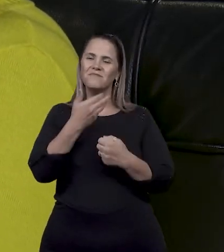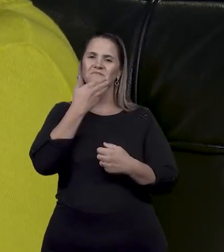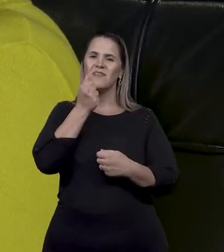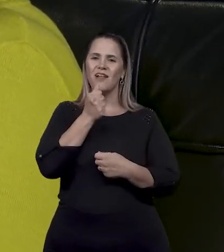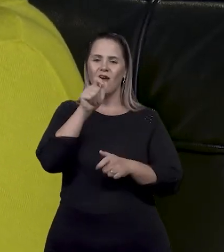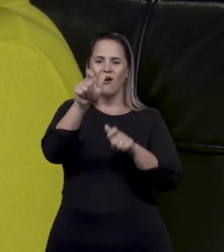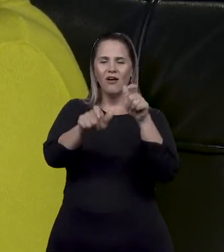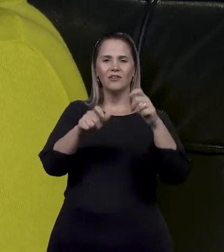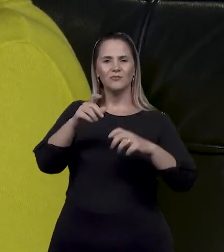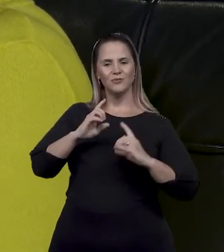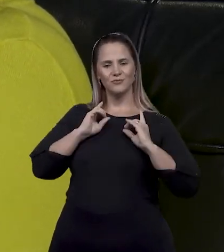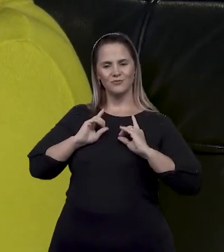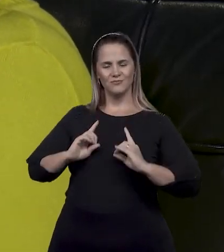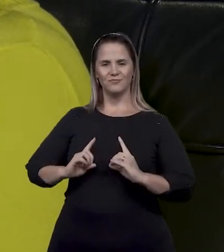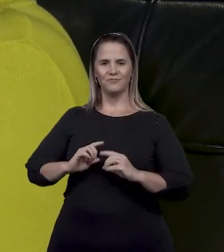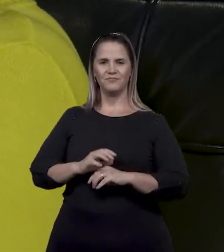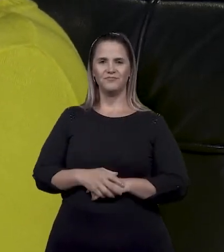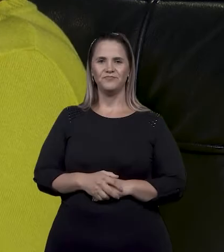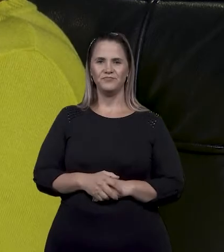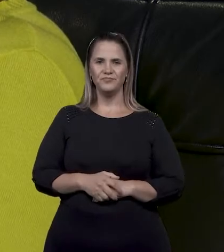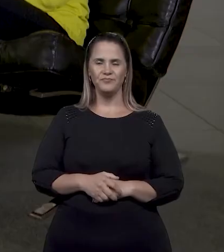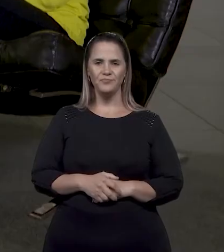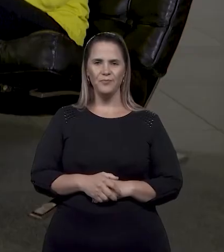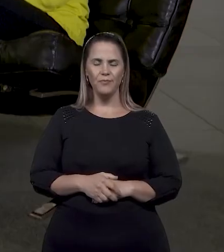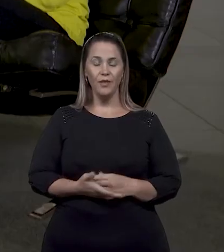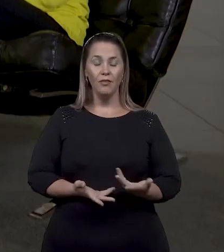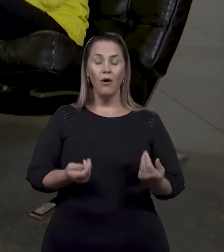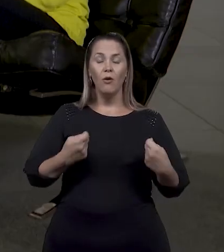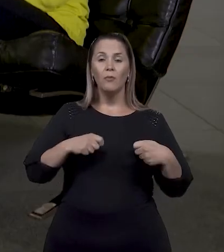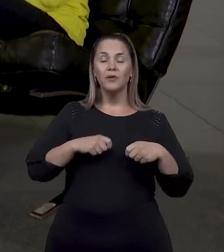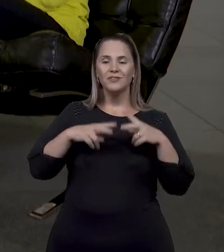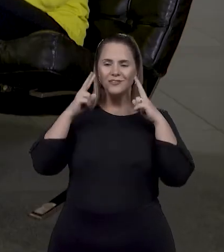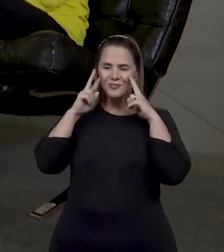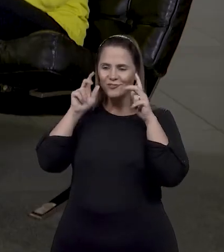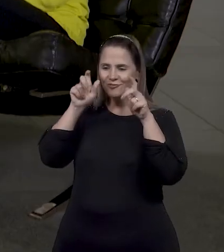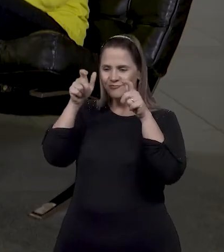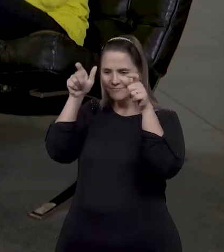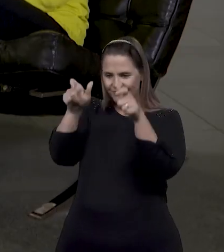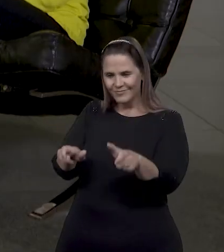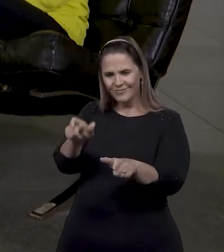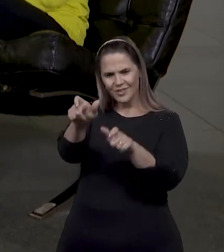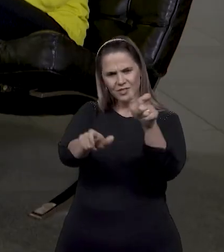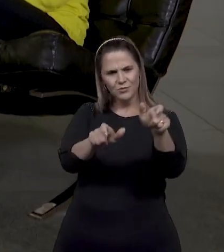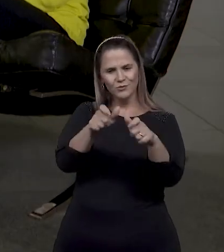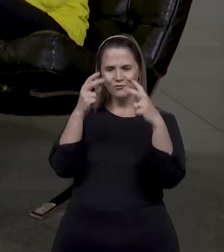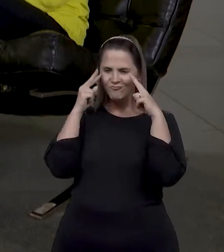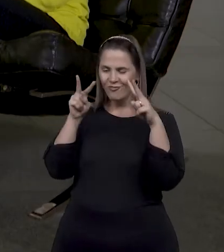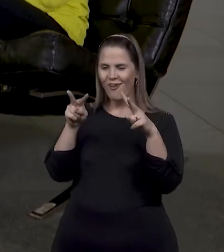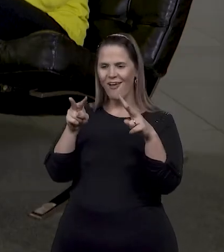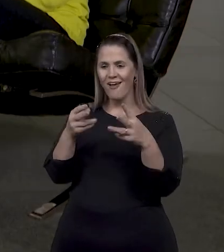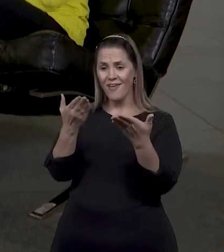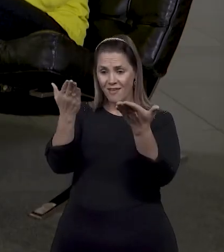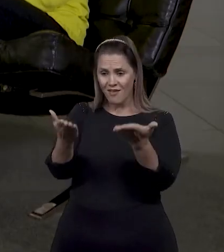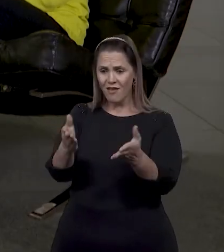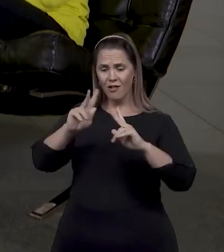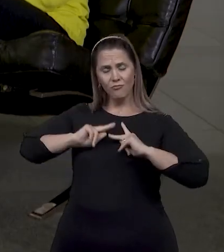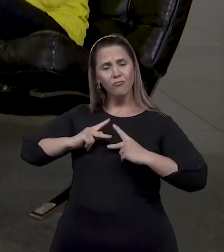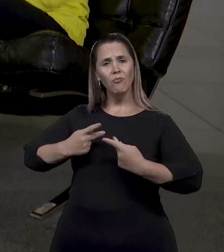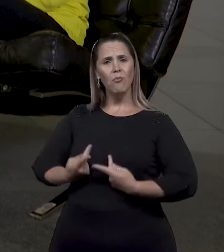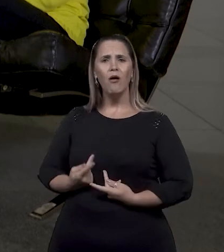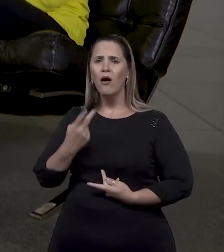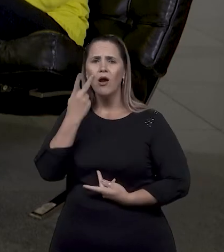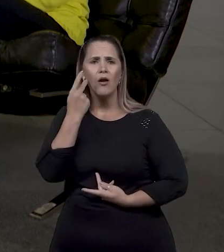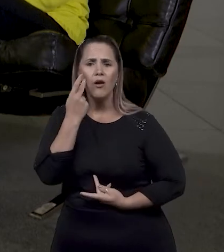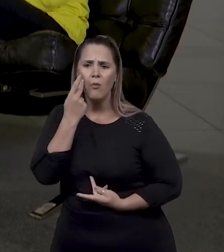especialmente às pessoas com alguma deficiência? Olhar como gente ali e não